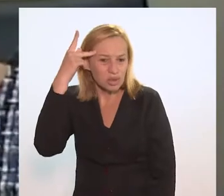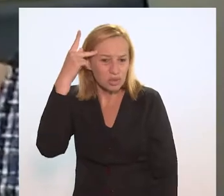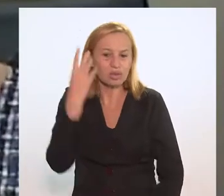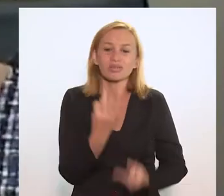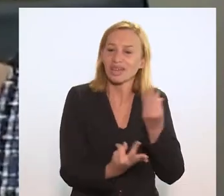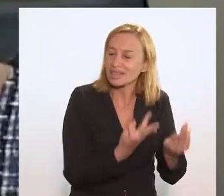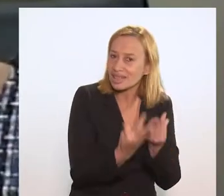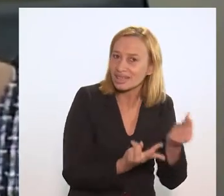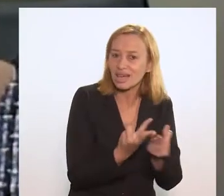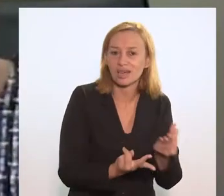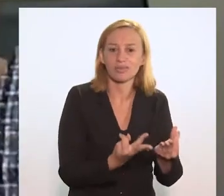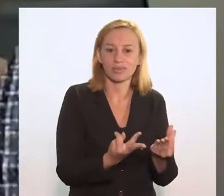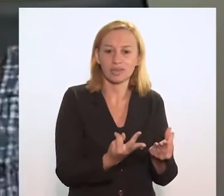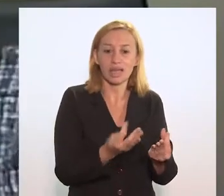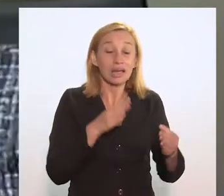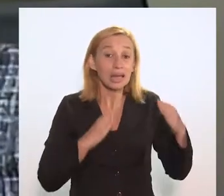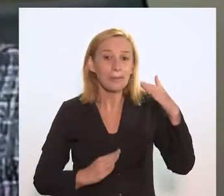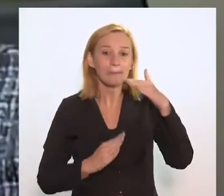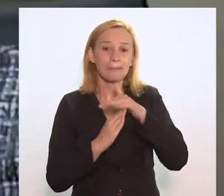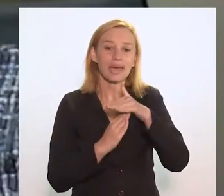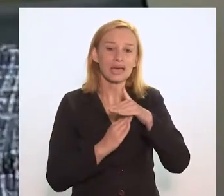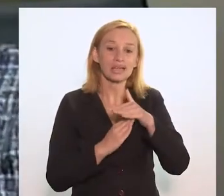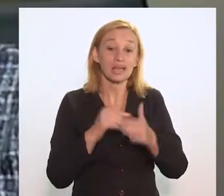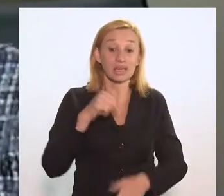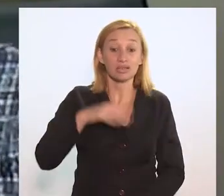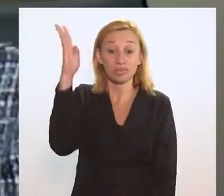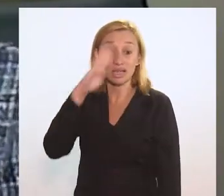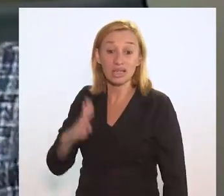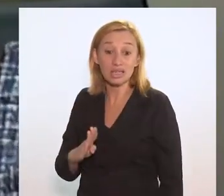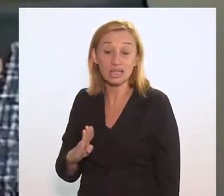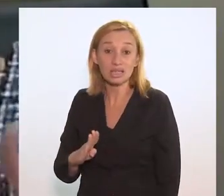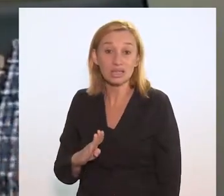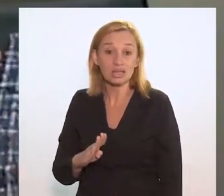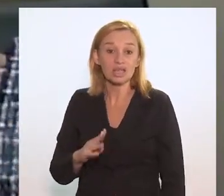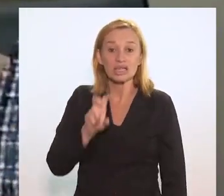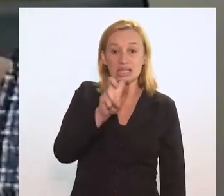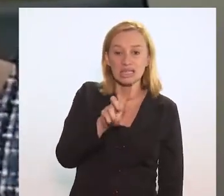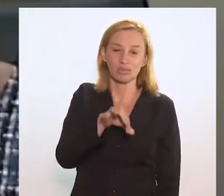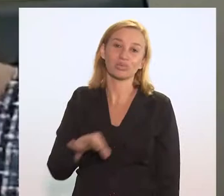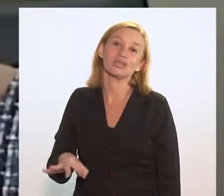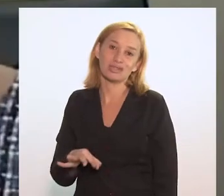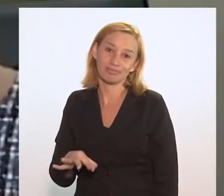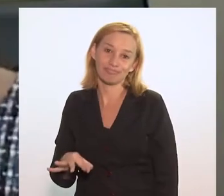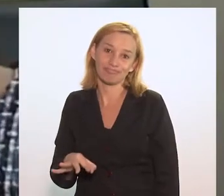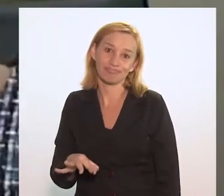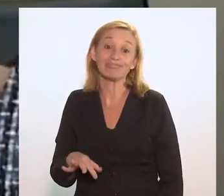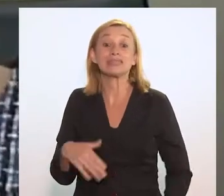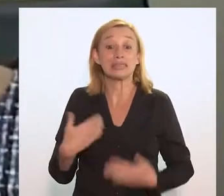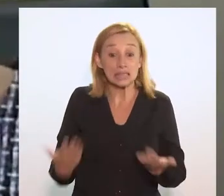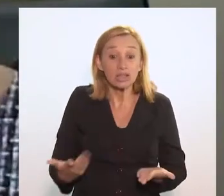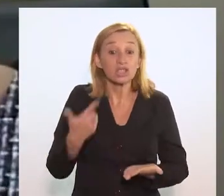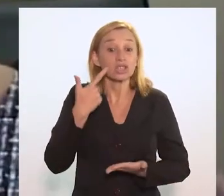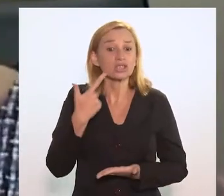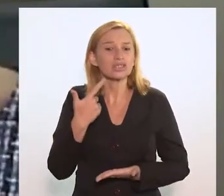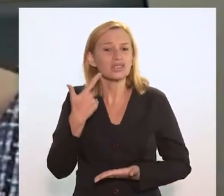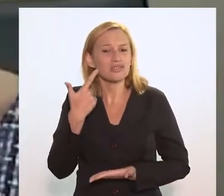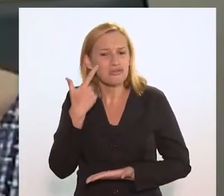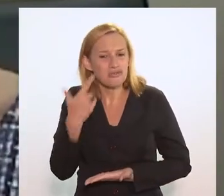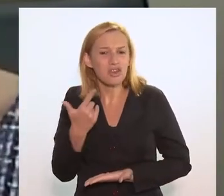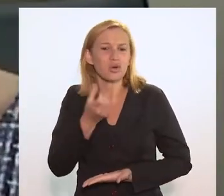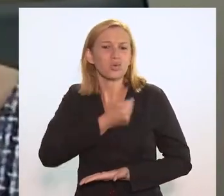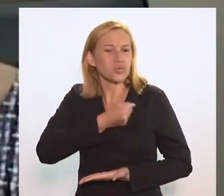pessoas que estão em tratamento, quanto a meta do Brasil é de 5%. Então, a gente vê um